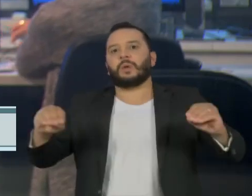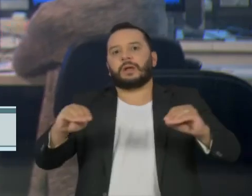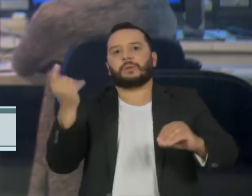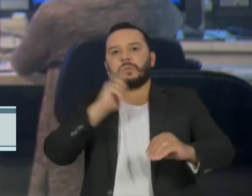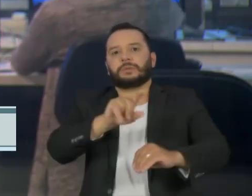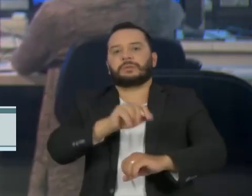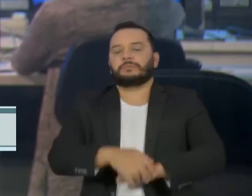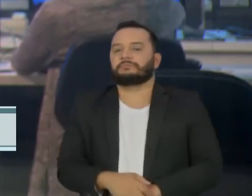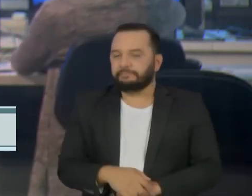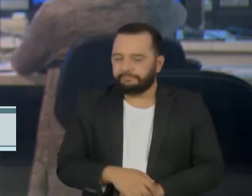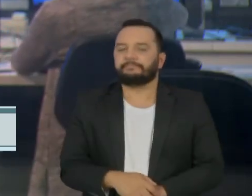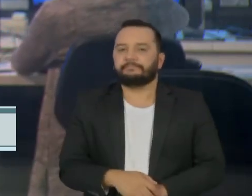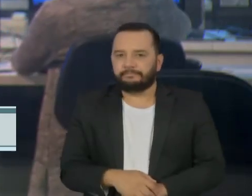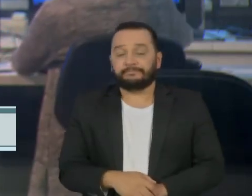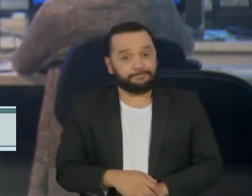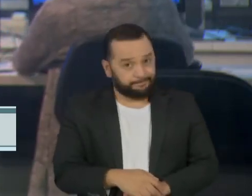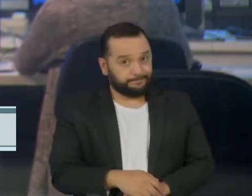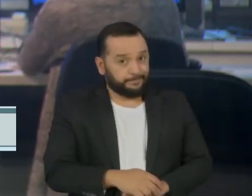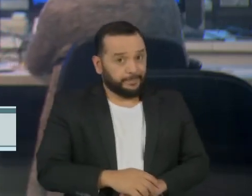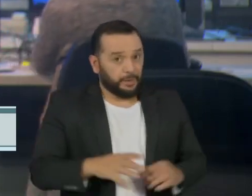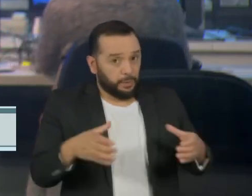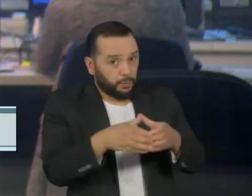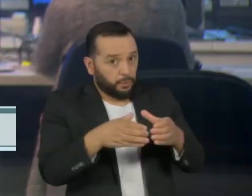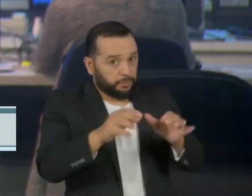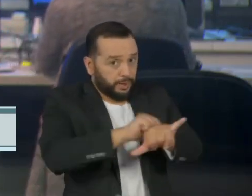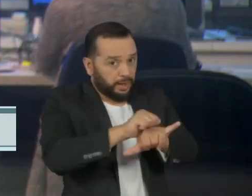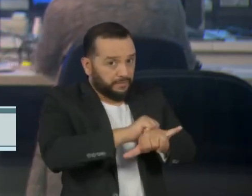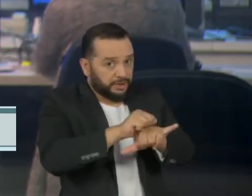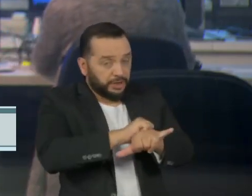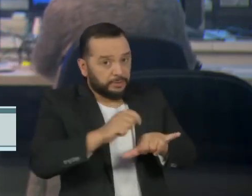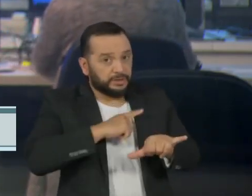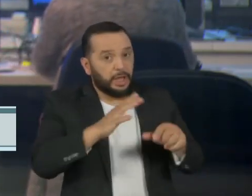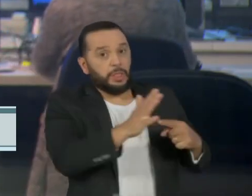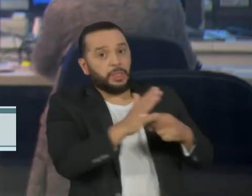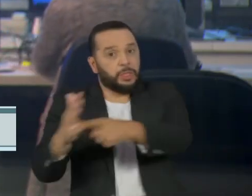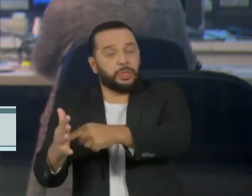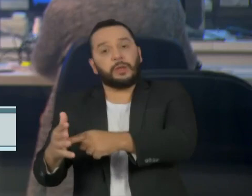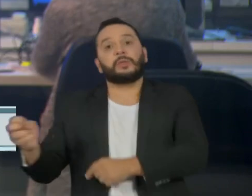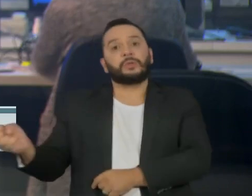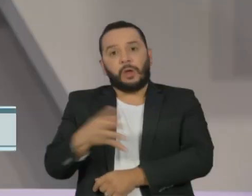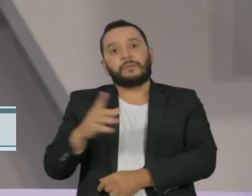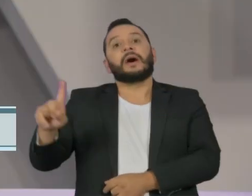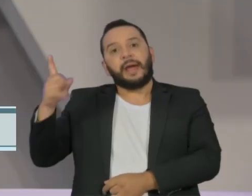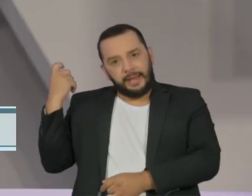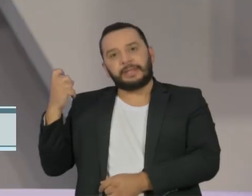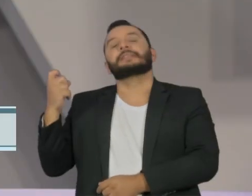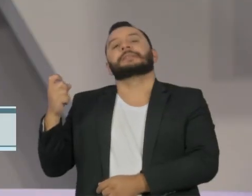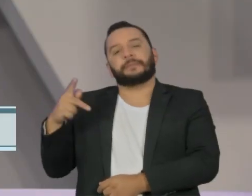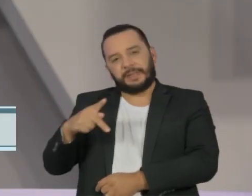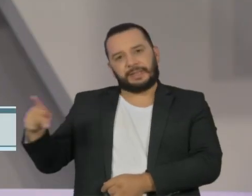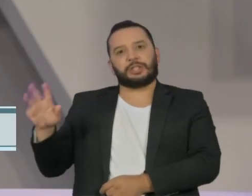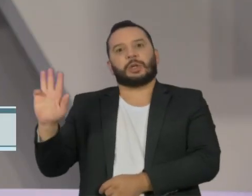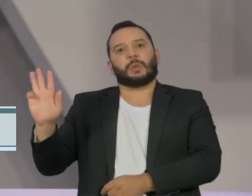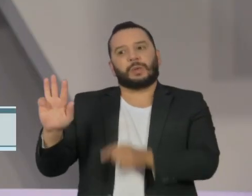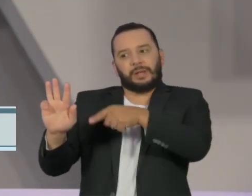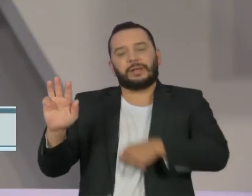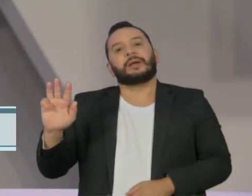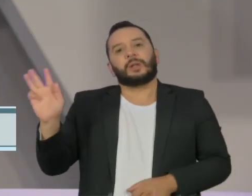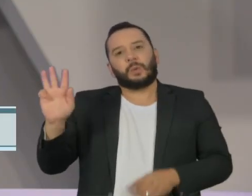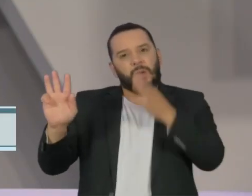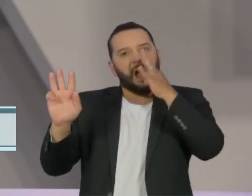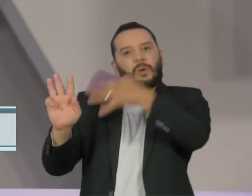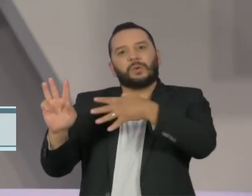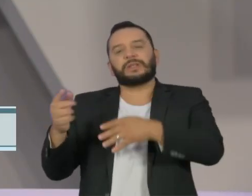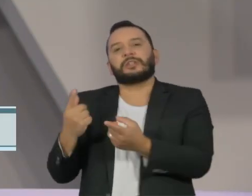A Força-Tarefa da Operação Lava Jato fez uma nova denúncia contra o ex-presidente Lula. Ele é acusado de lavagem de